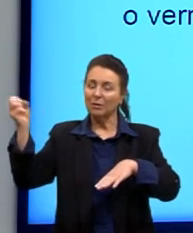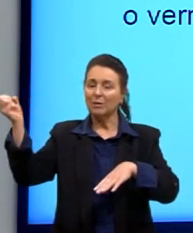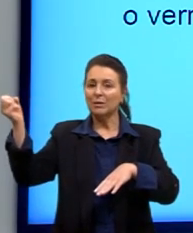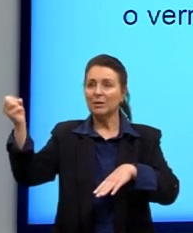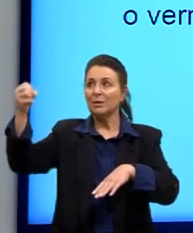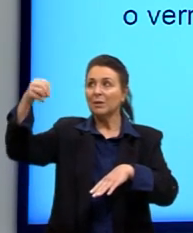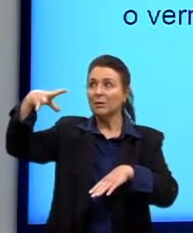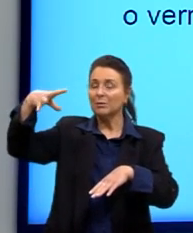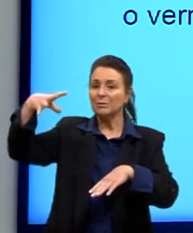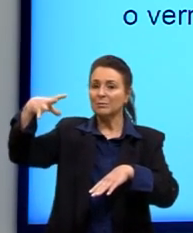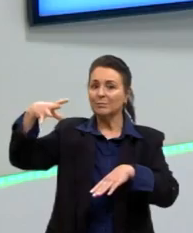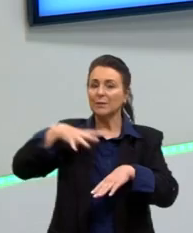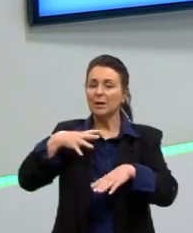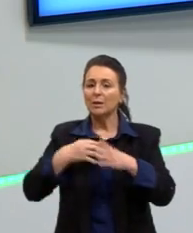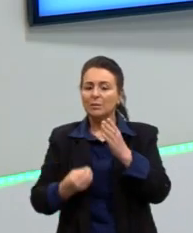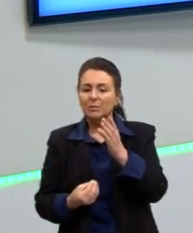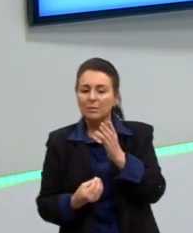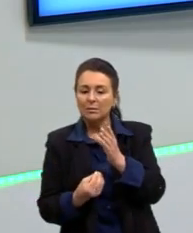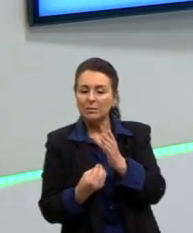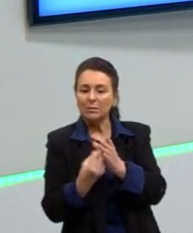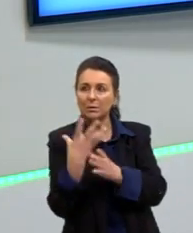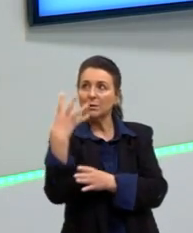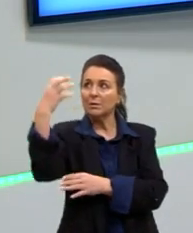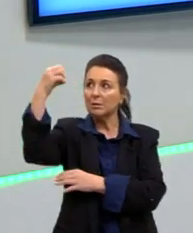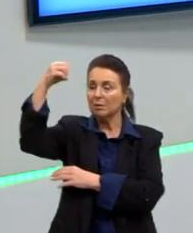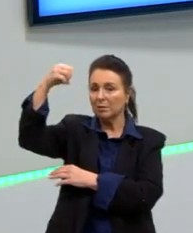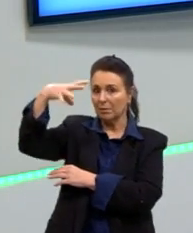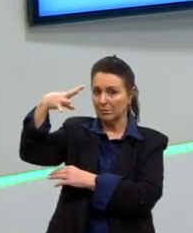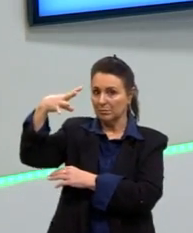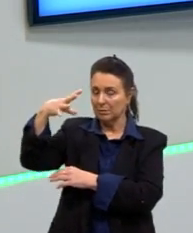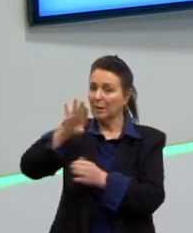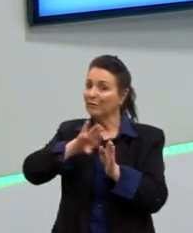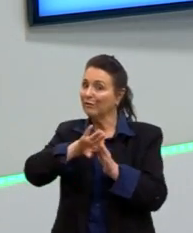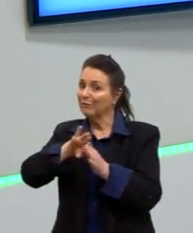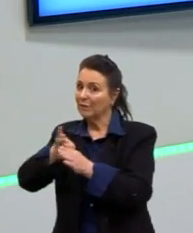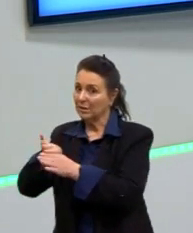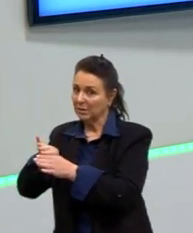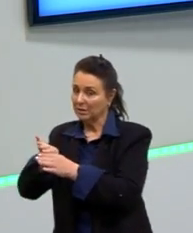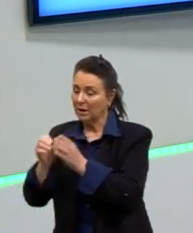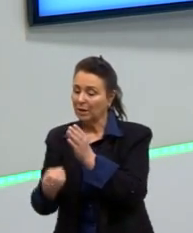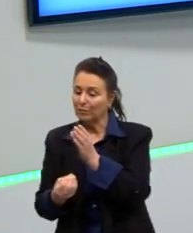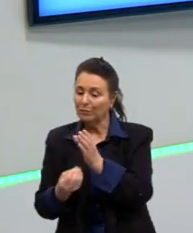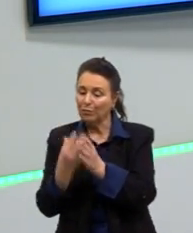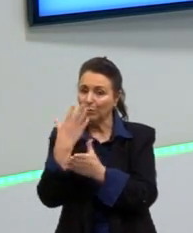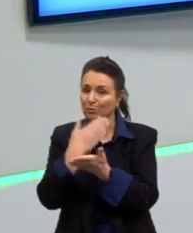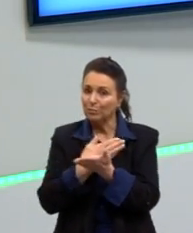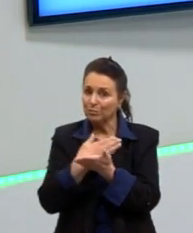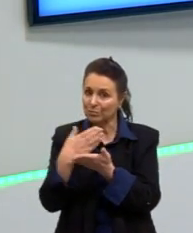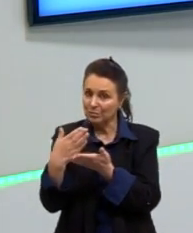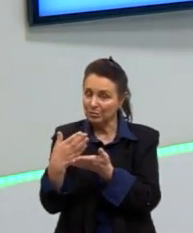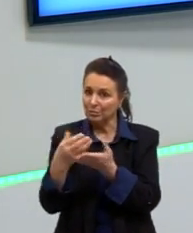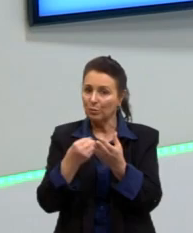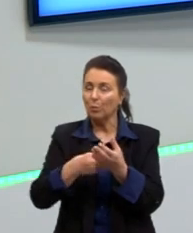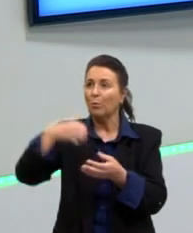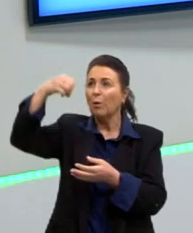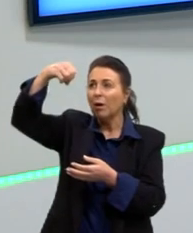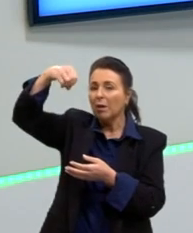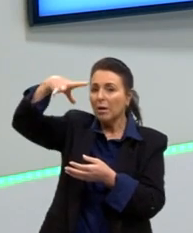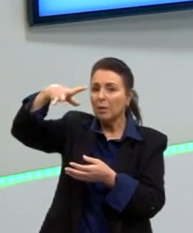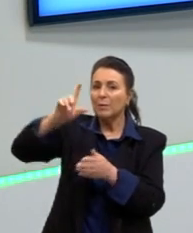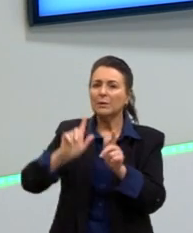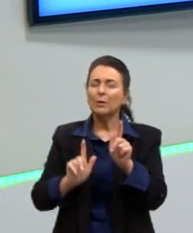fontes luminosas, isso aqui é importante, tá? Exceção das fontes luminosas, como lâmpadas,